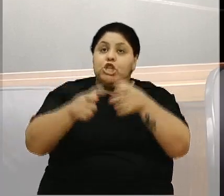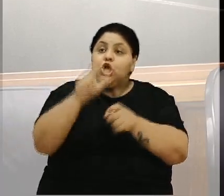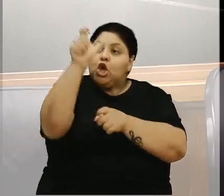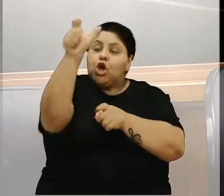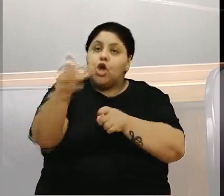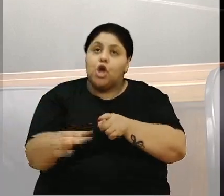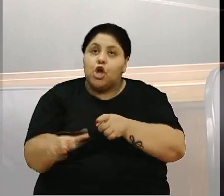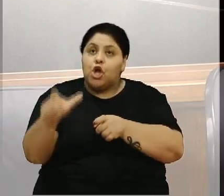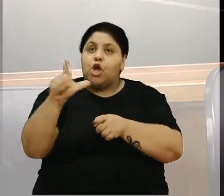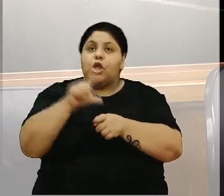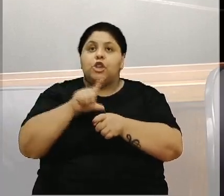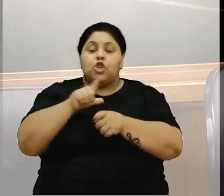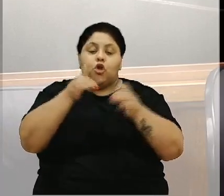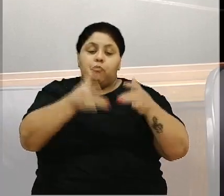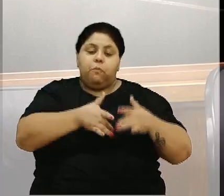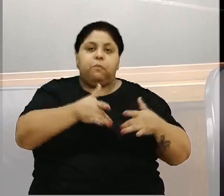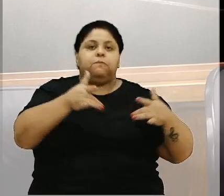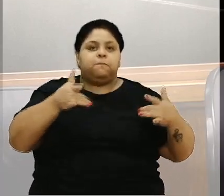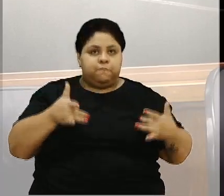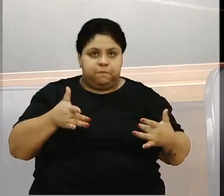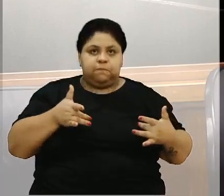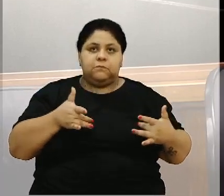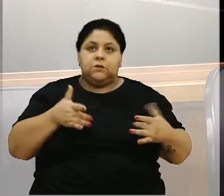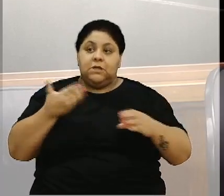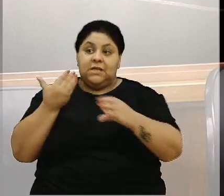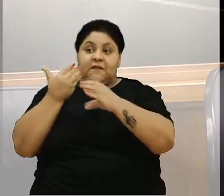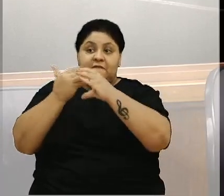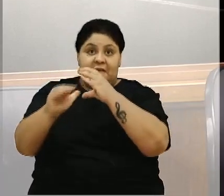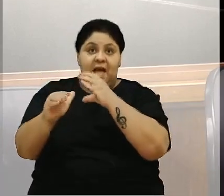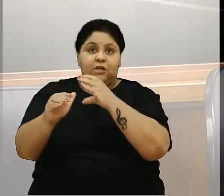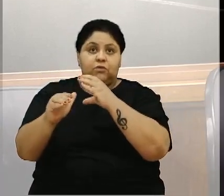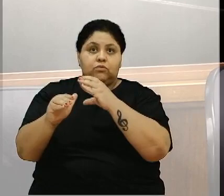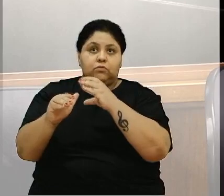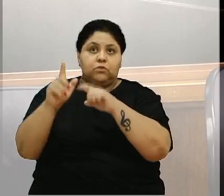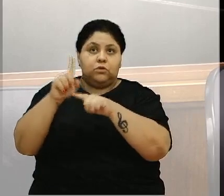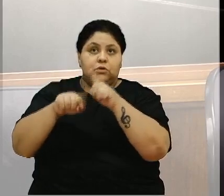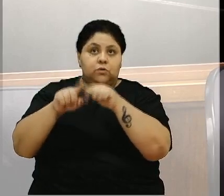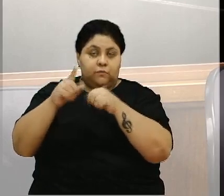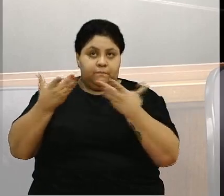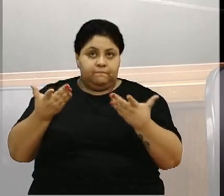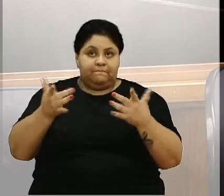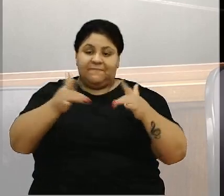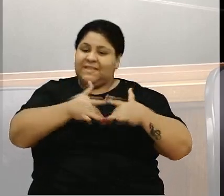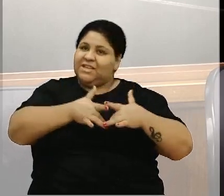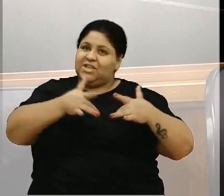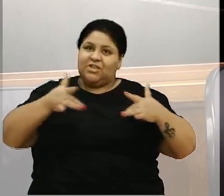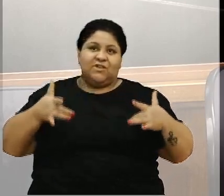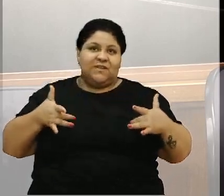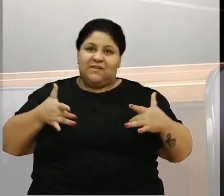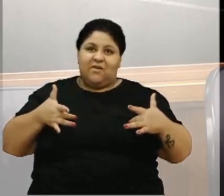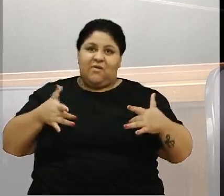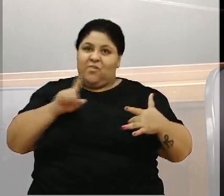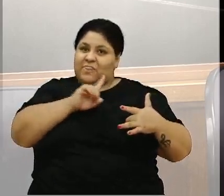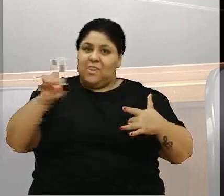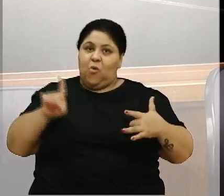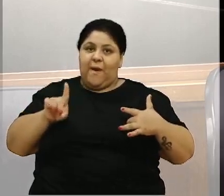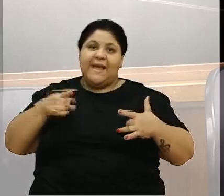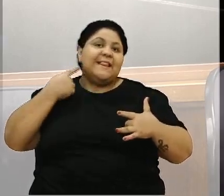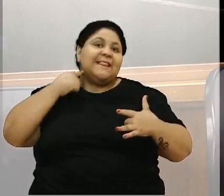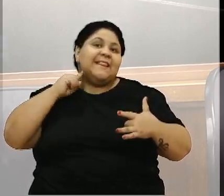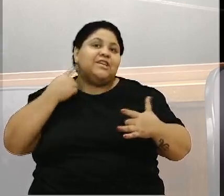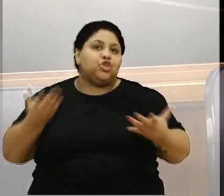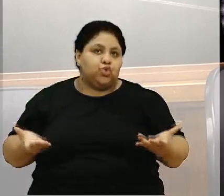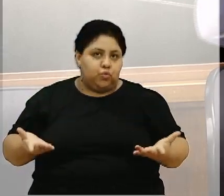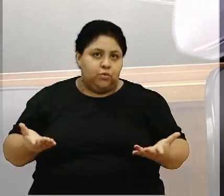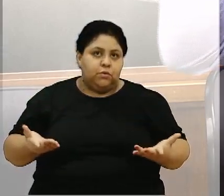que têm demonstrado solidariedade e têm enviado doações, doação não é descarte. Doação não é descarte.